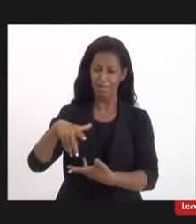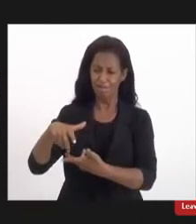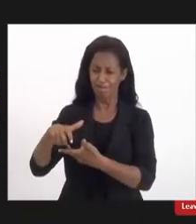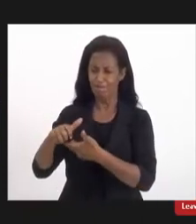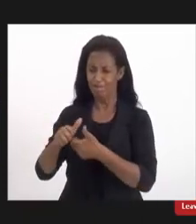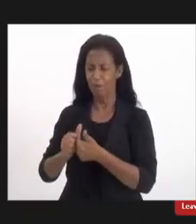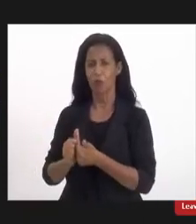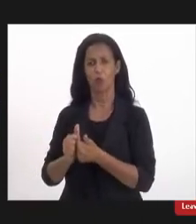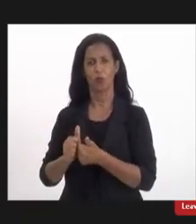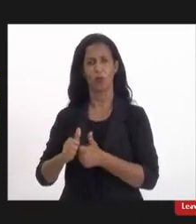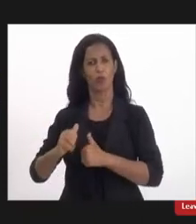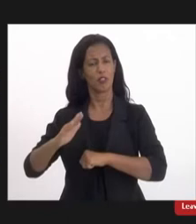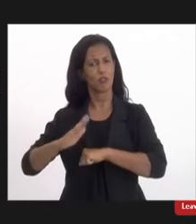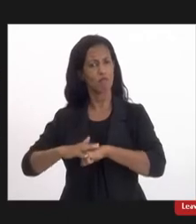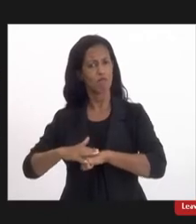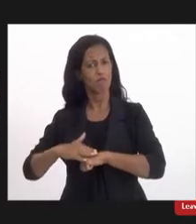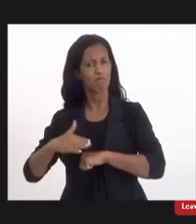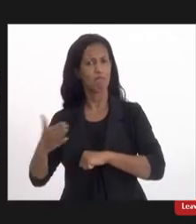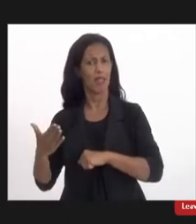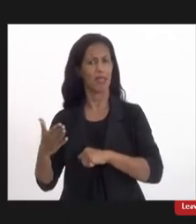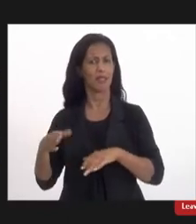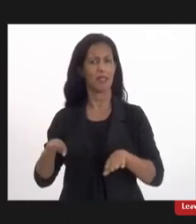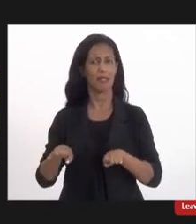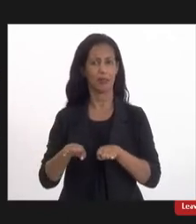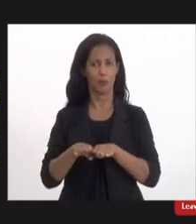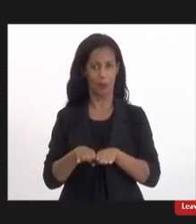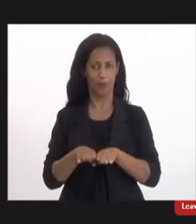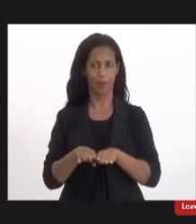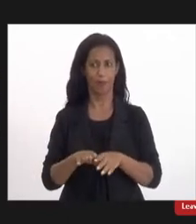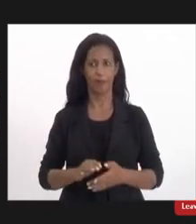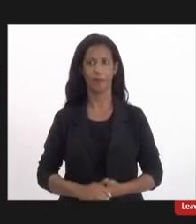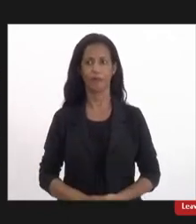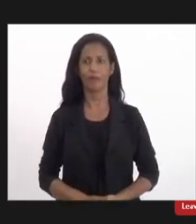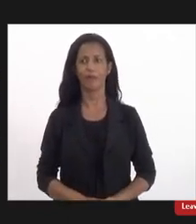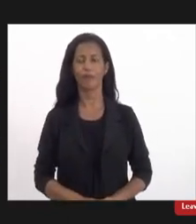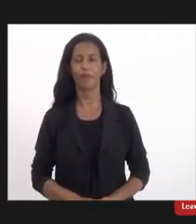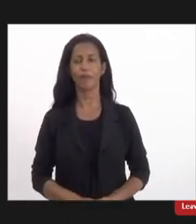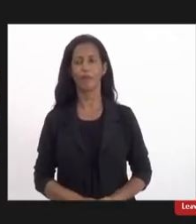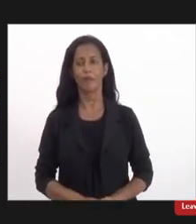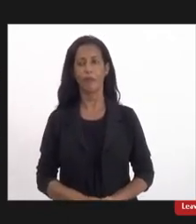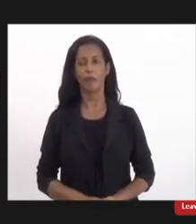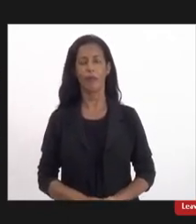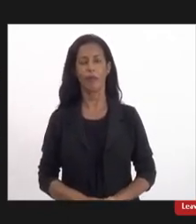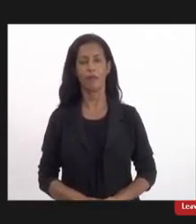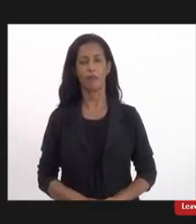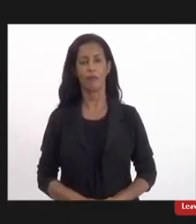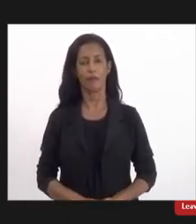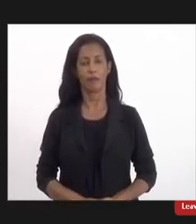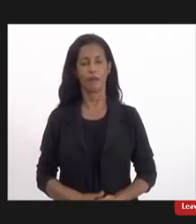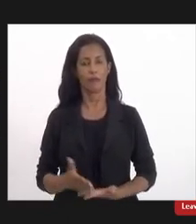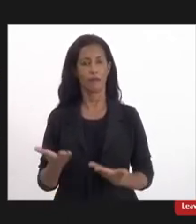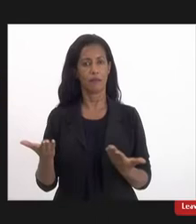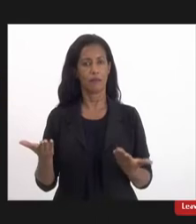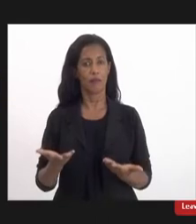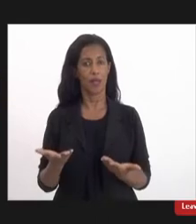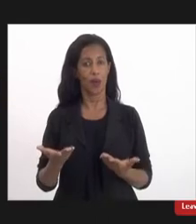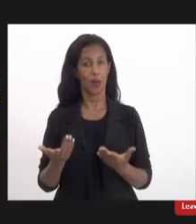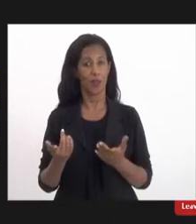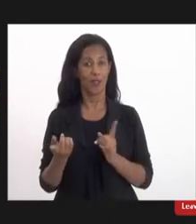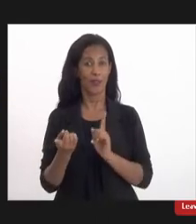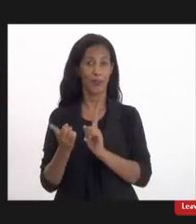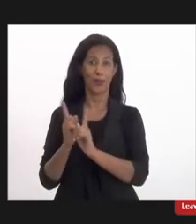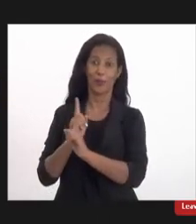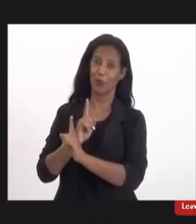mais igual. Eu queria passar agora, ao contrário,